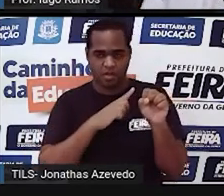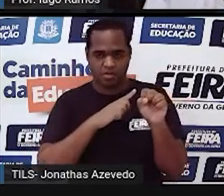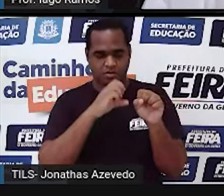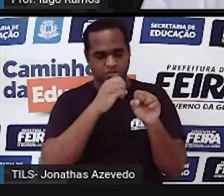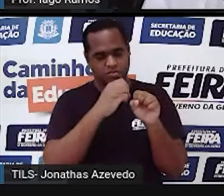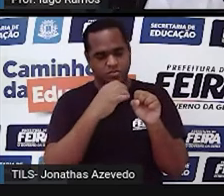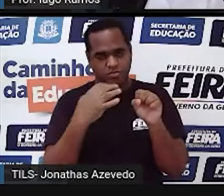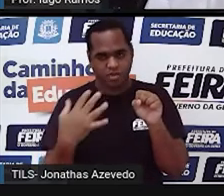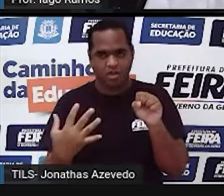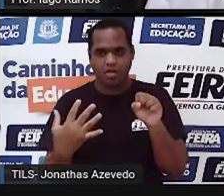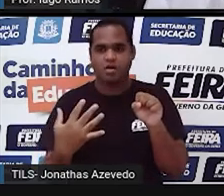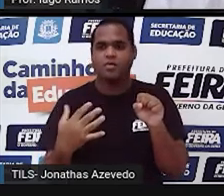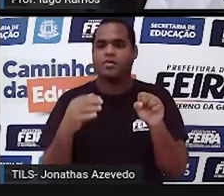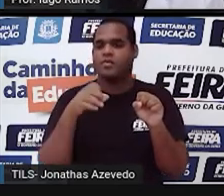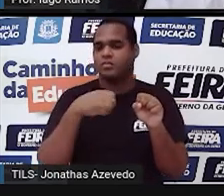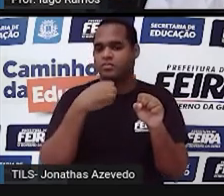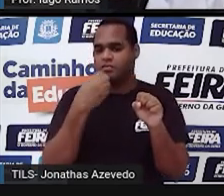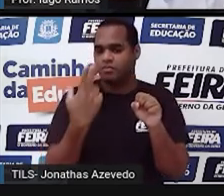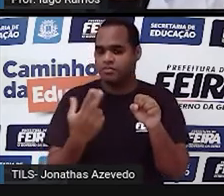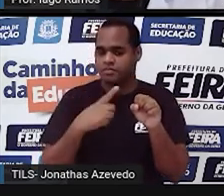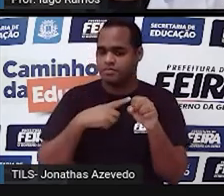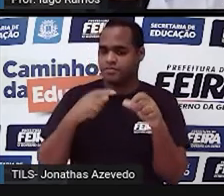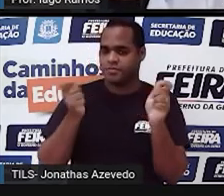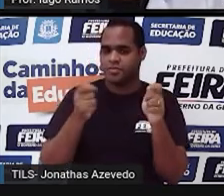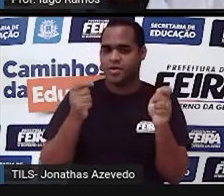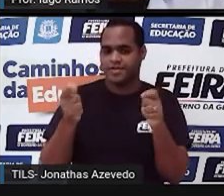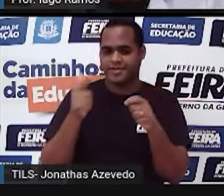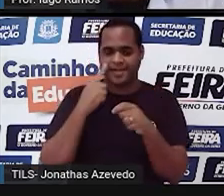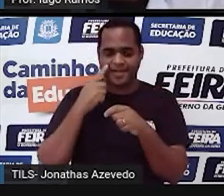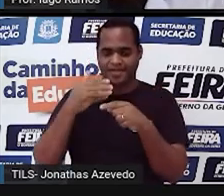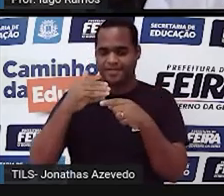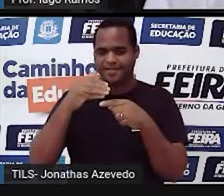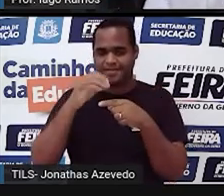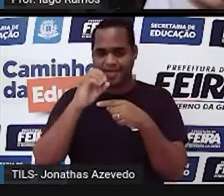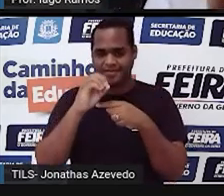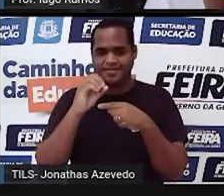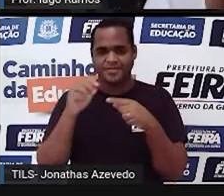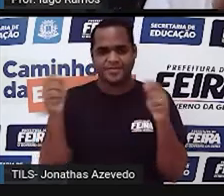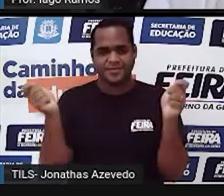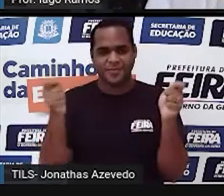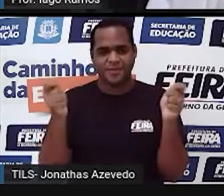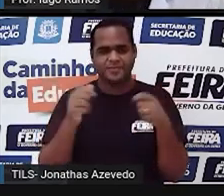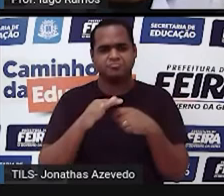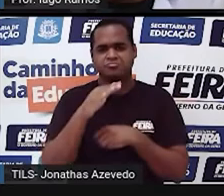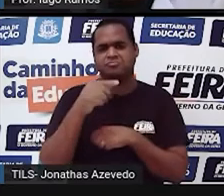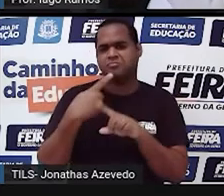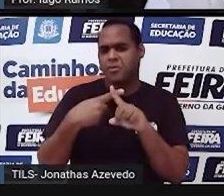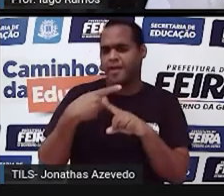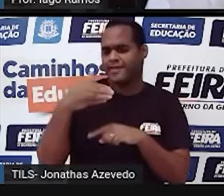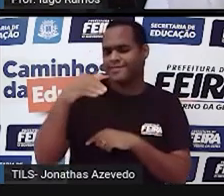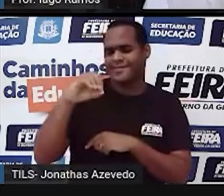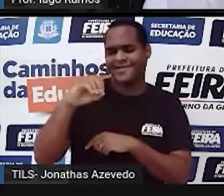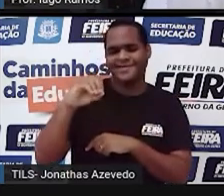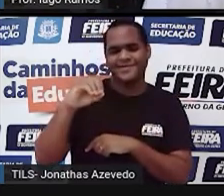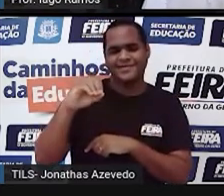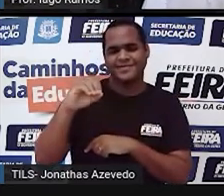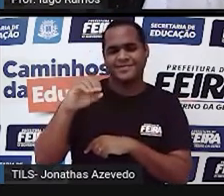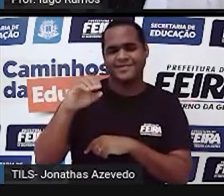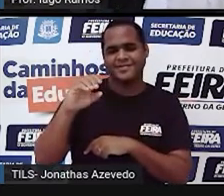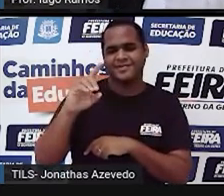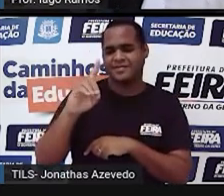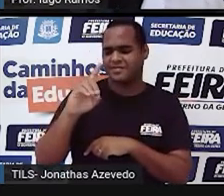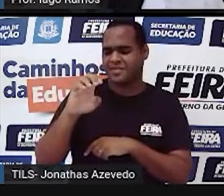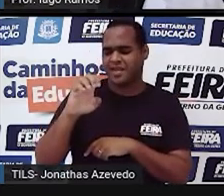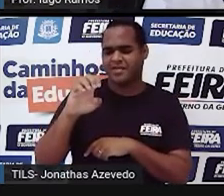outro nome pode ser sistema de numeração de base 10. Por que decimal? Por que de base